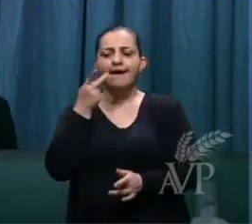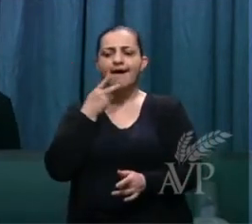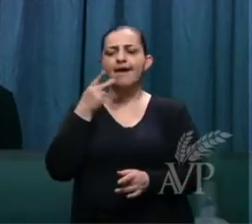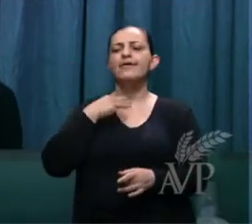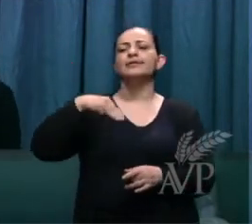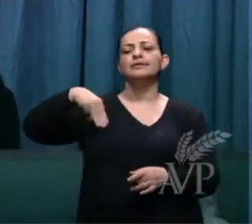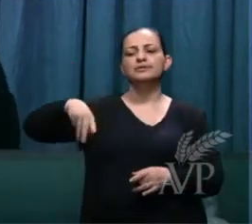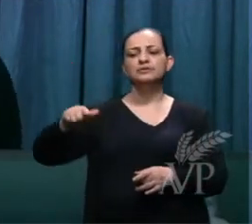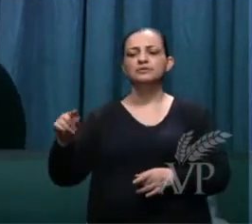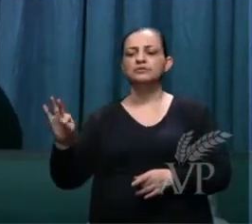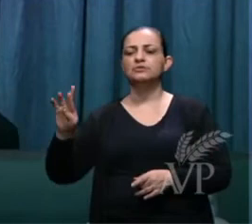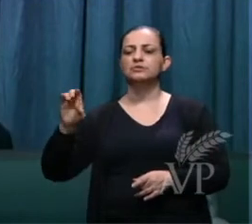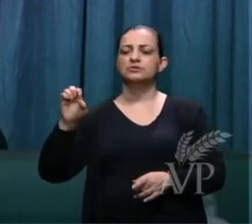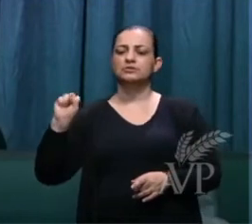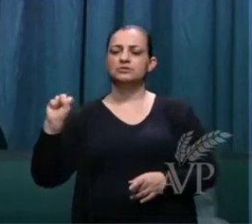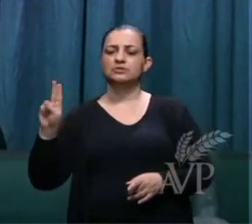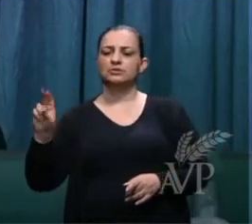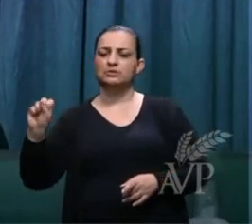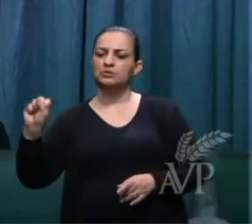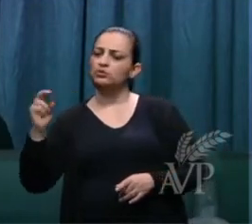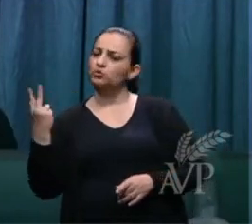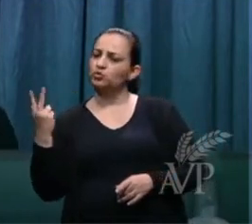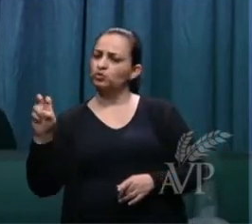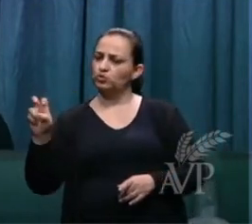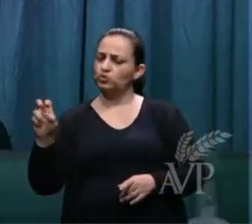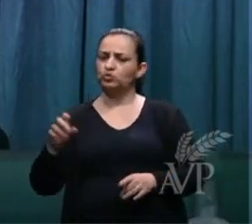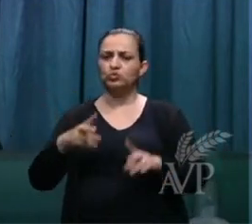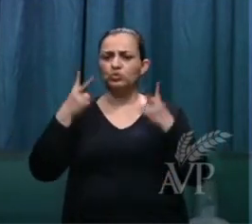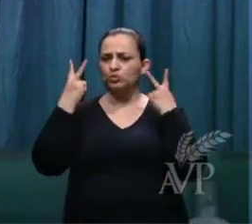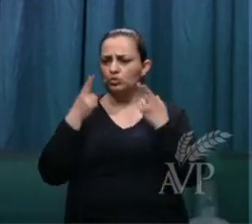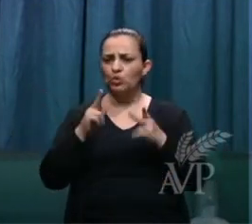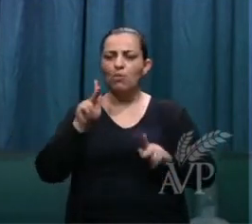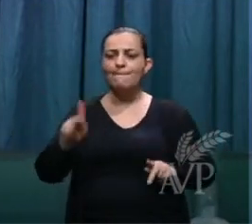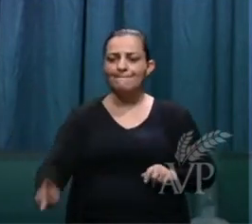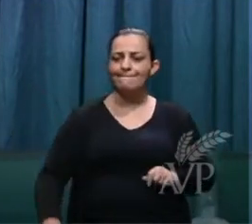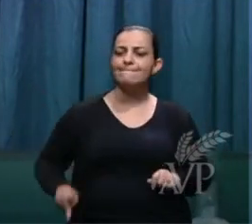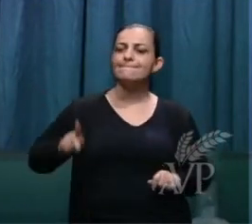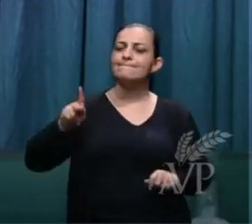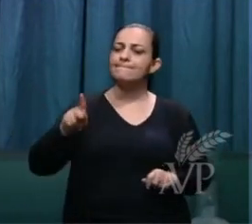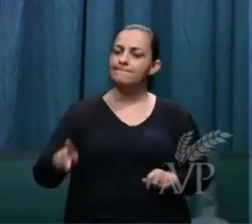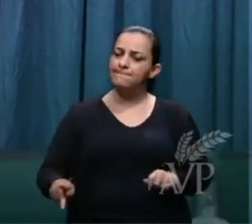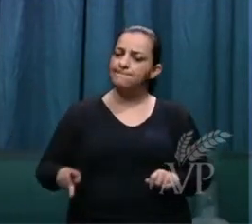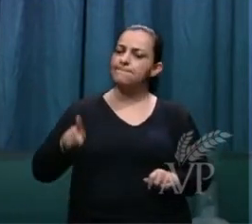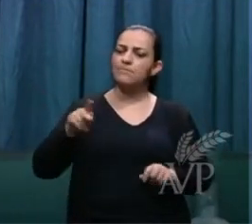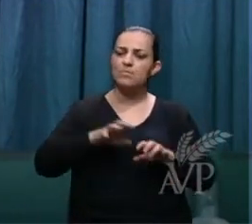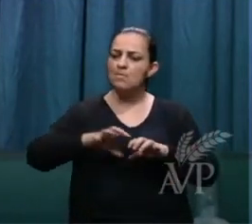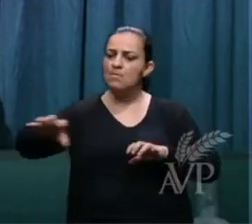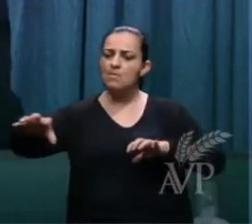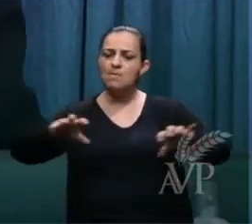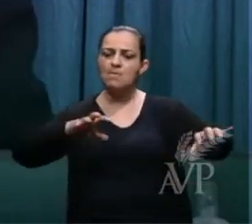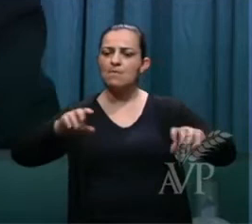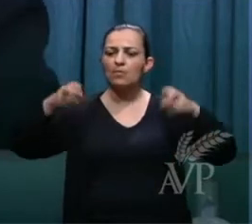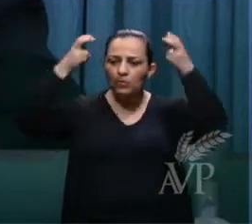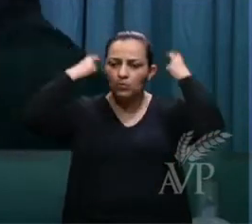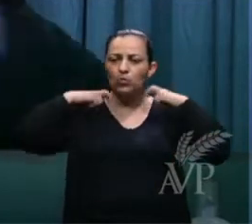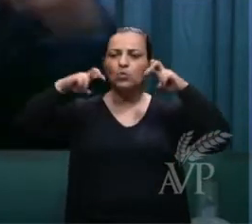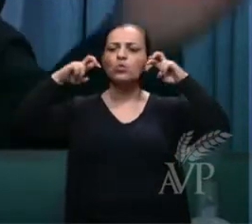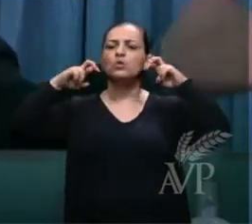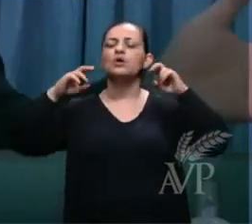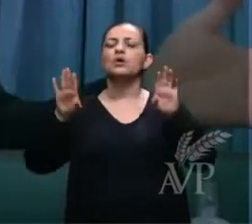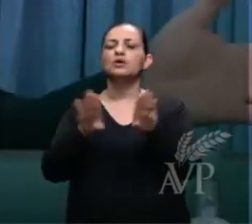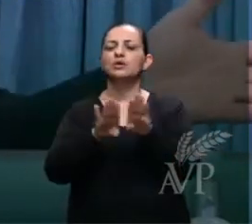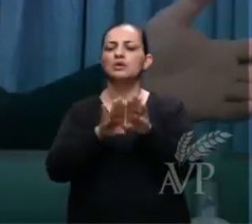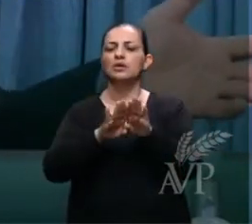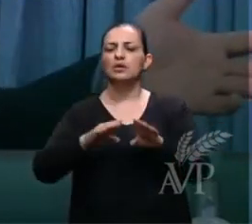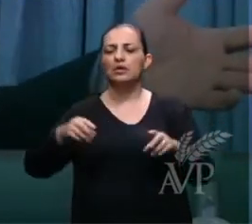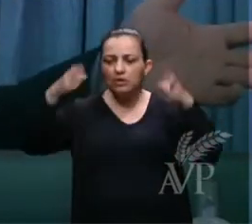será como o pastor separando os cabritos das ovelhas porá uns à direita e outros